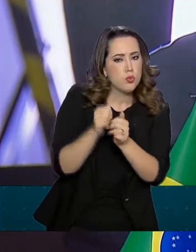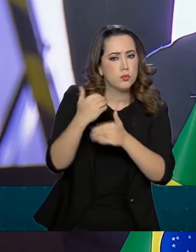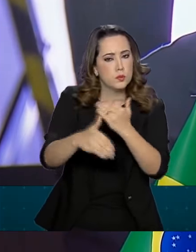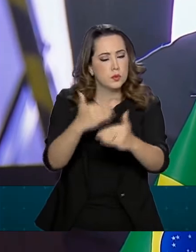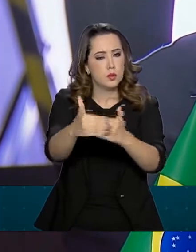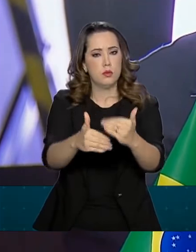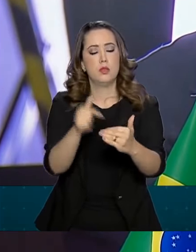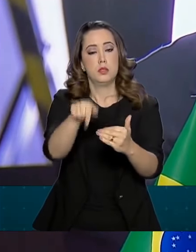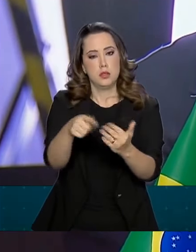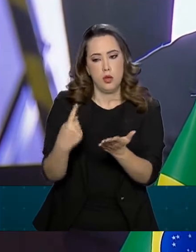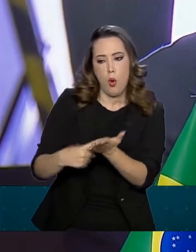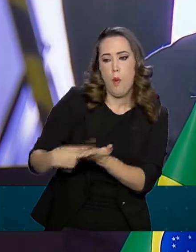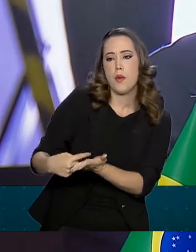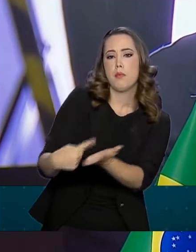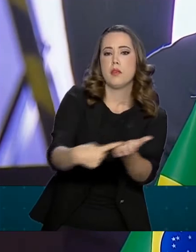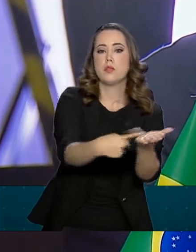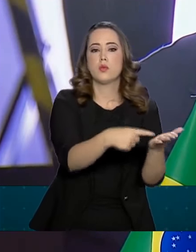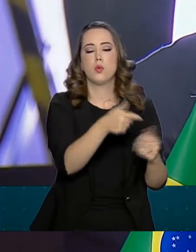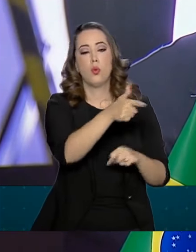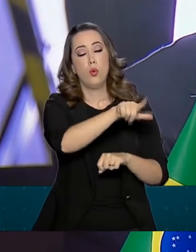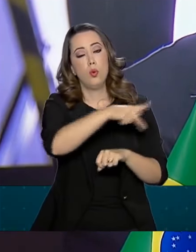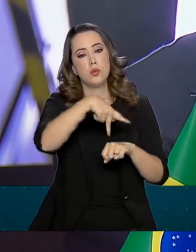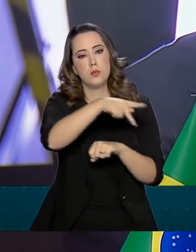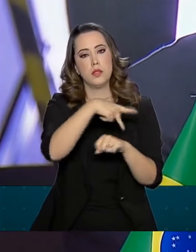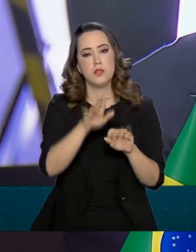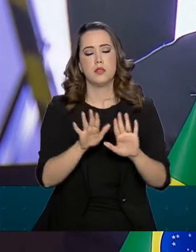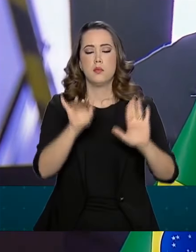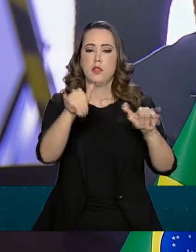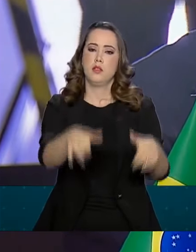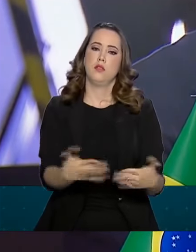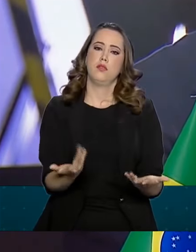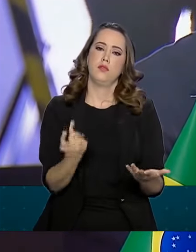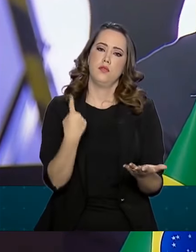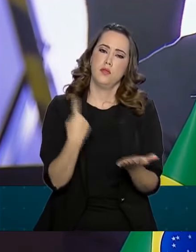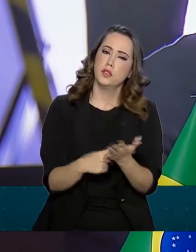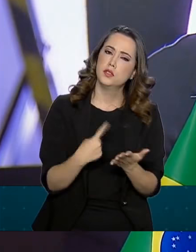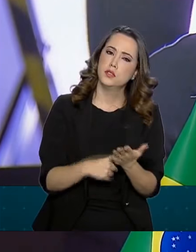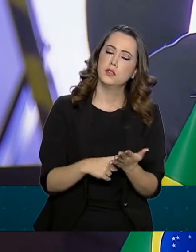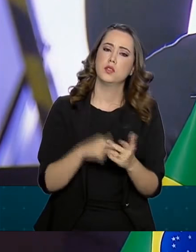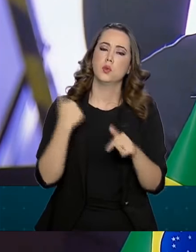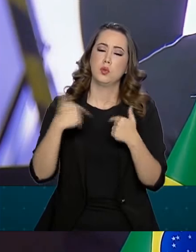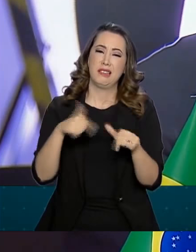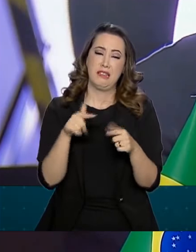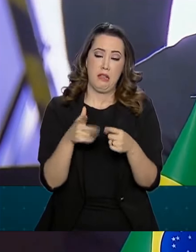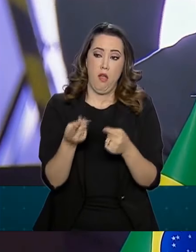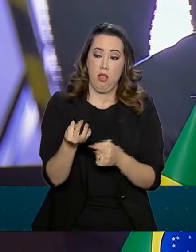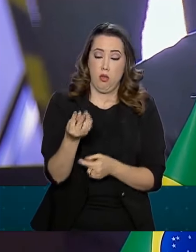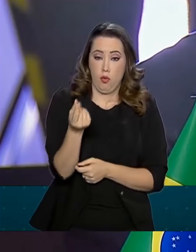negociações de acordos externos e na conclusão da revisão das tarifas.